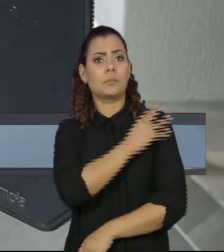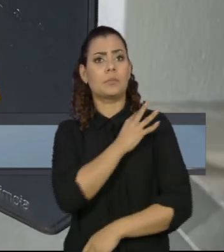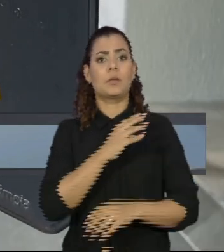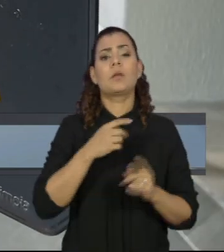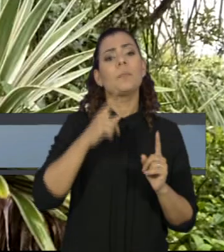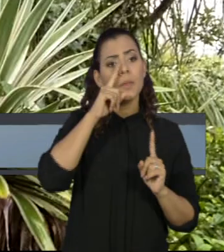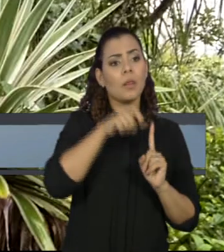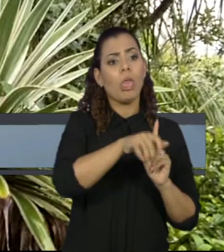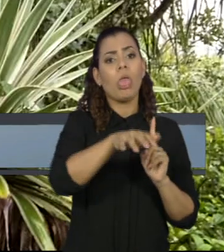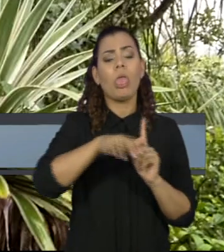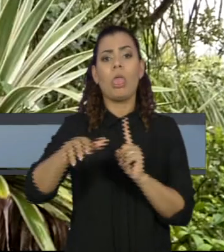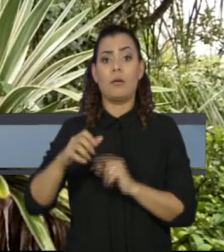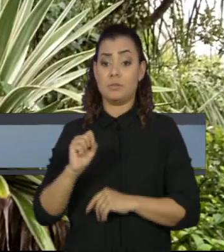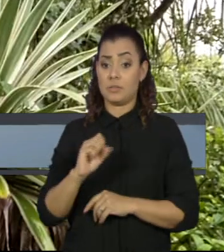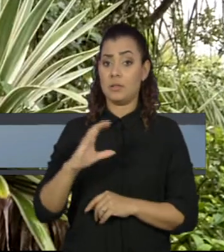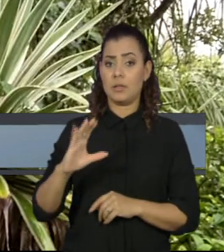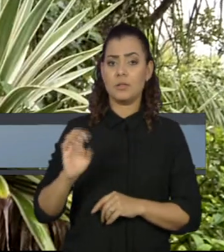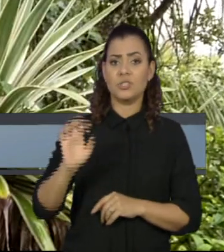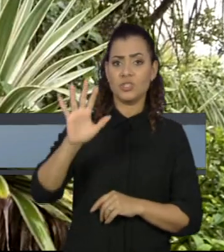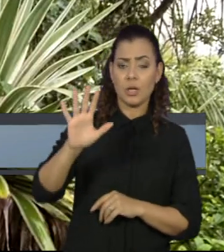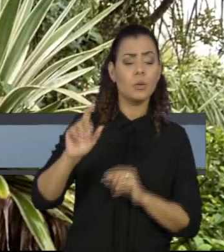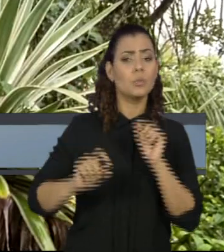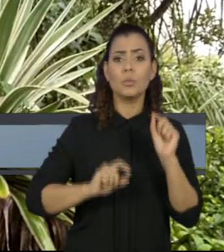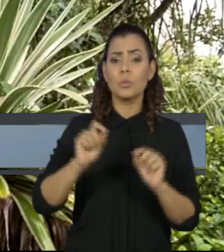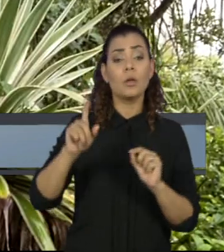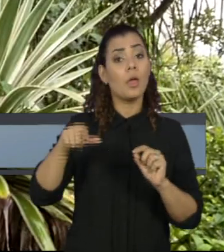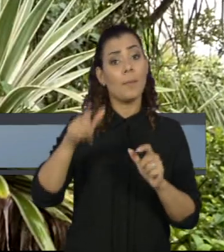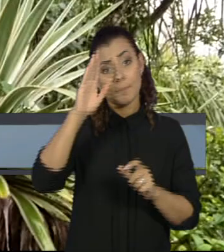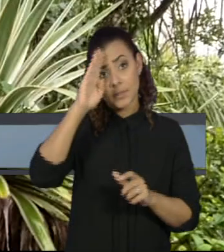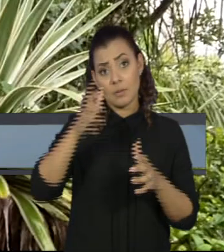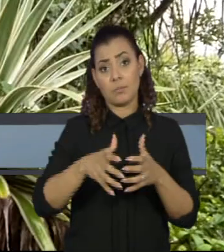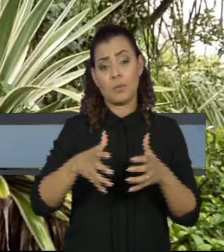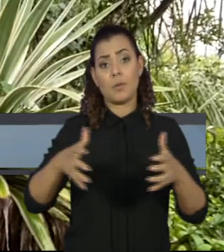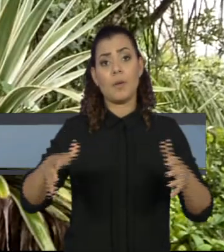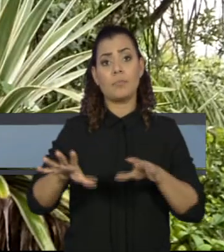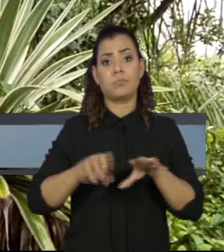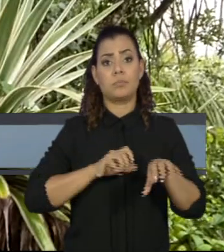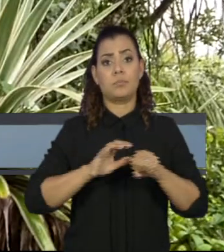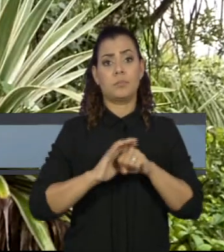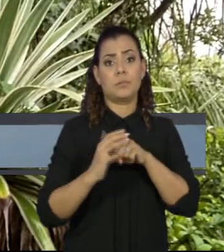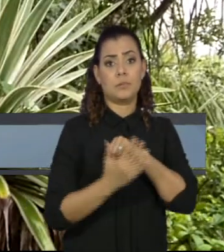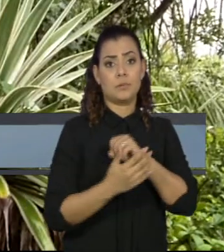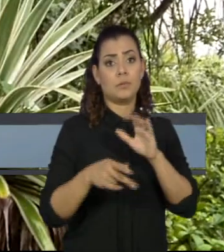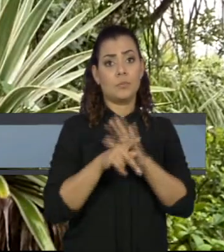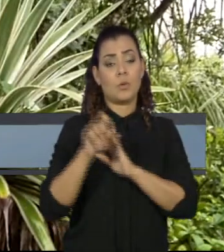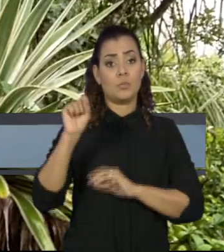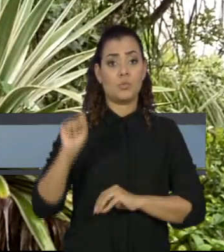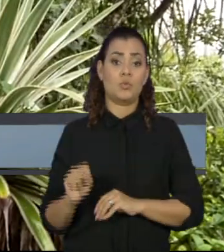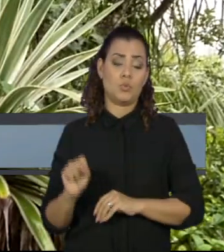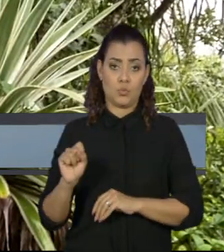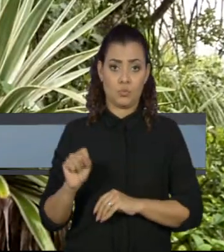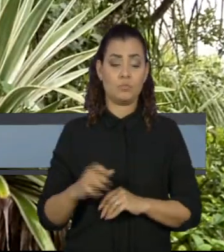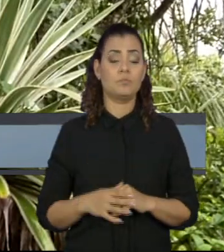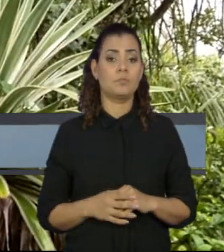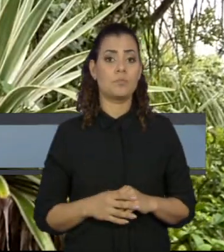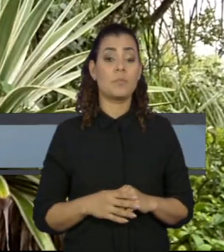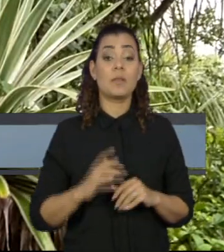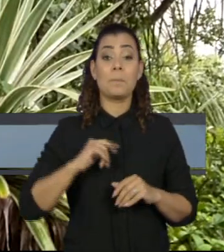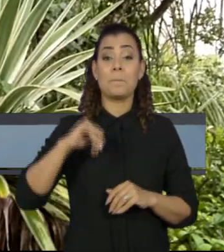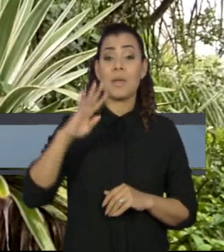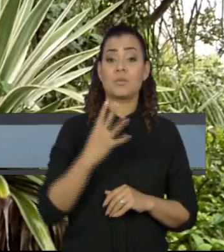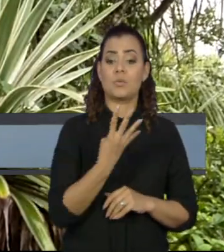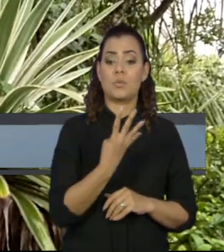contágio. Santa Catarina é o estado com o maior número de casos de covid-19 da região sul do país, com mais de